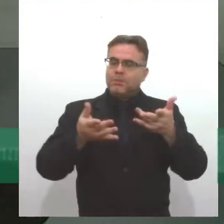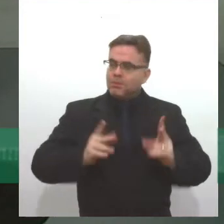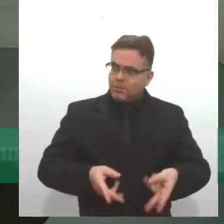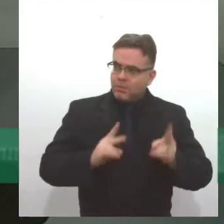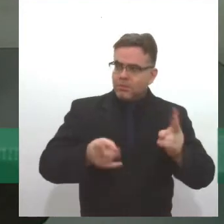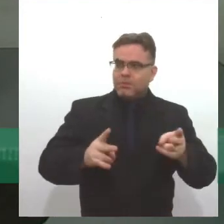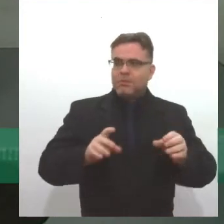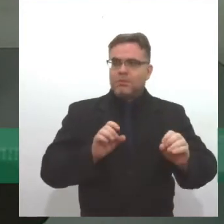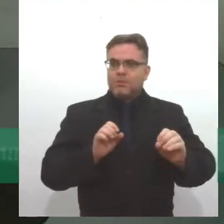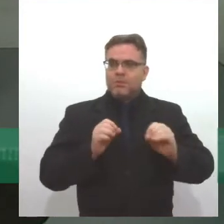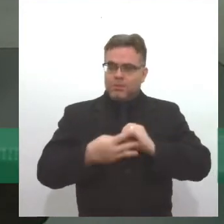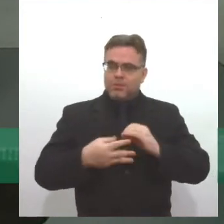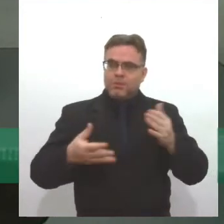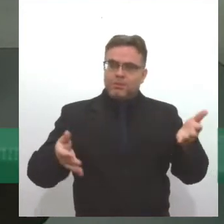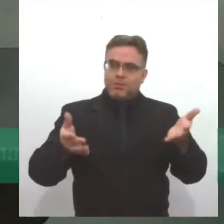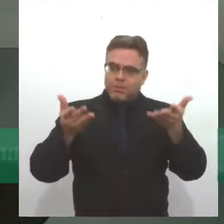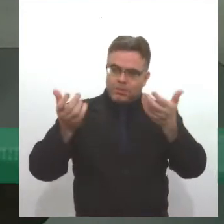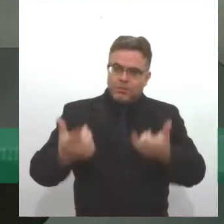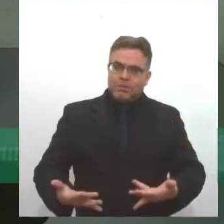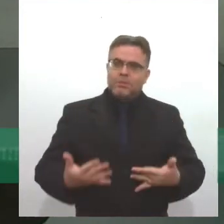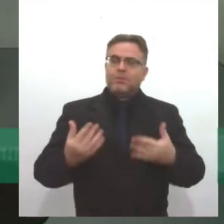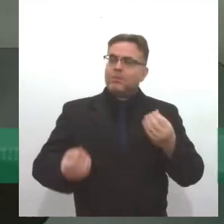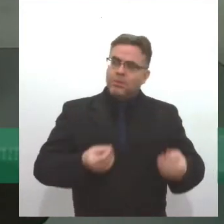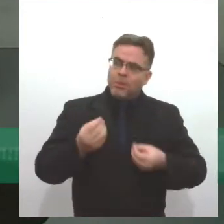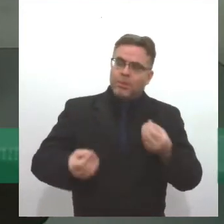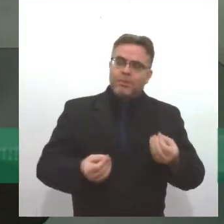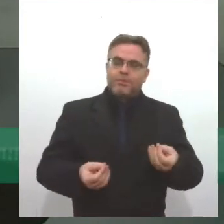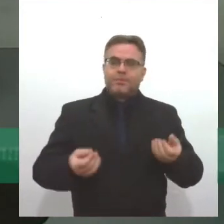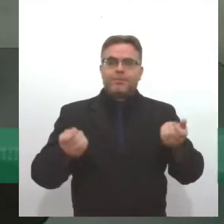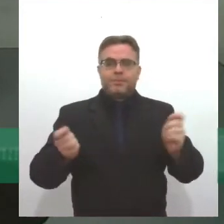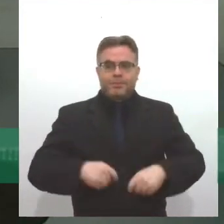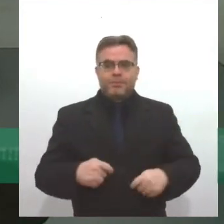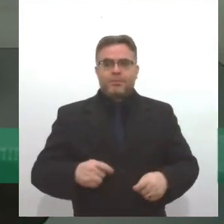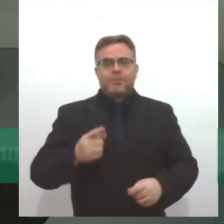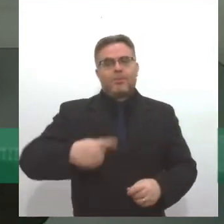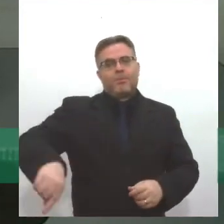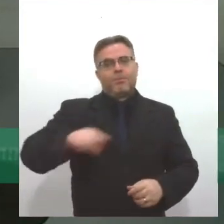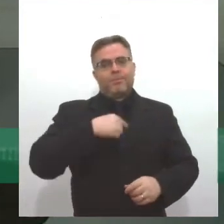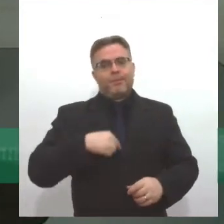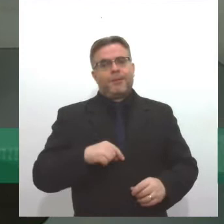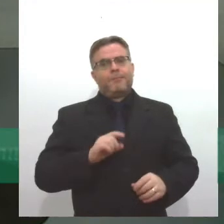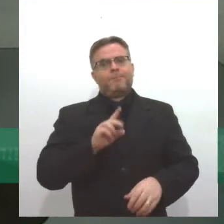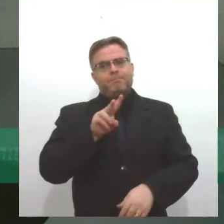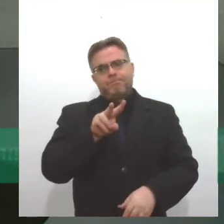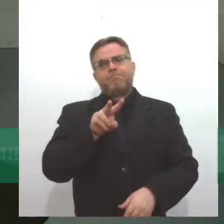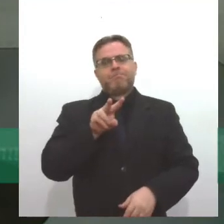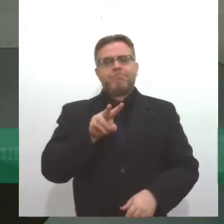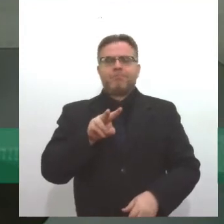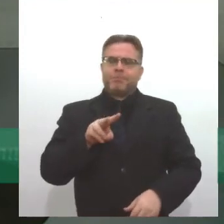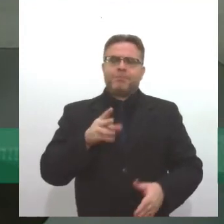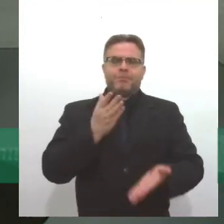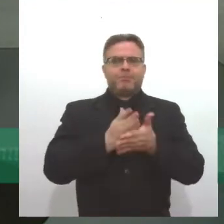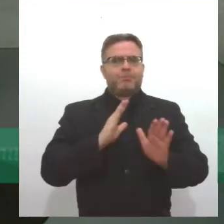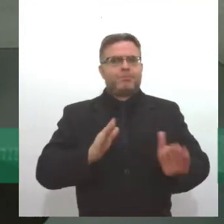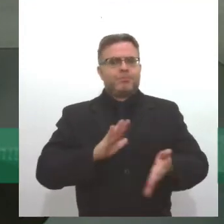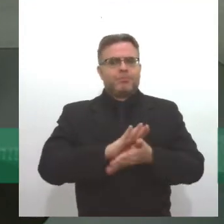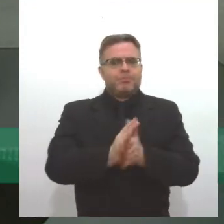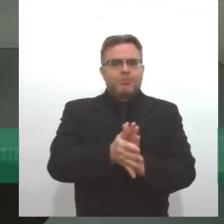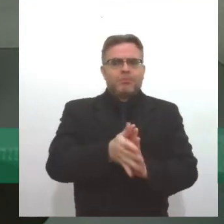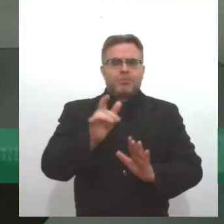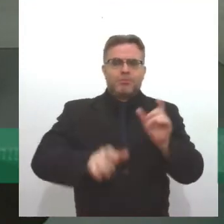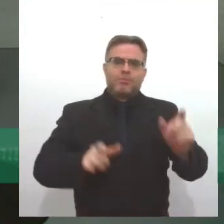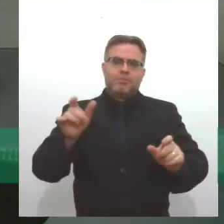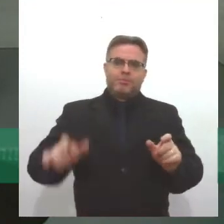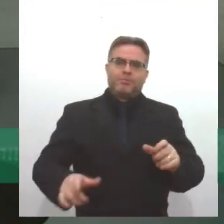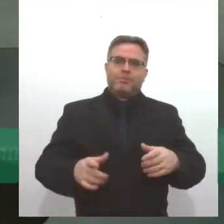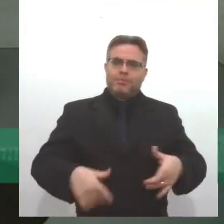legislativa. Eu queria que você discorresse sobre isso para que a gente também parasse aí de estigmatizar as pessoas e que